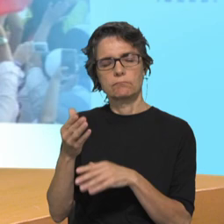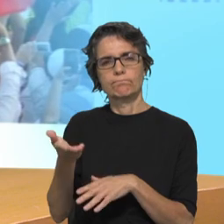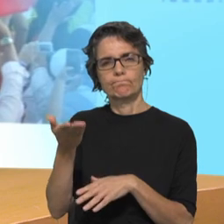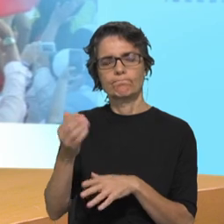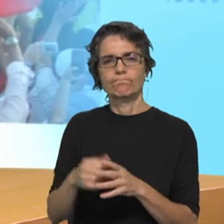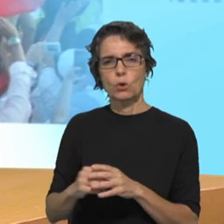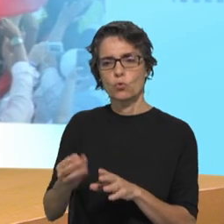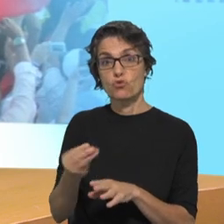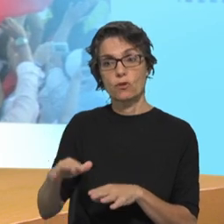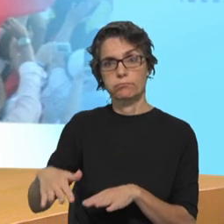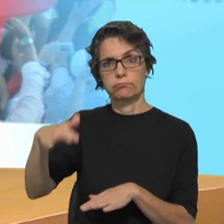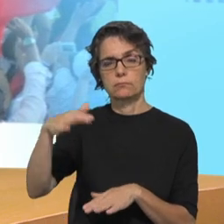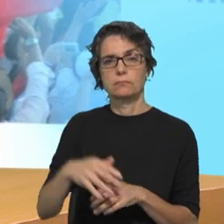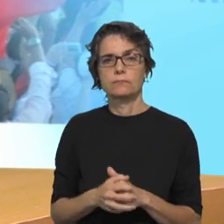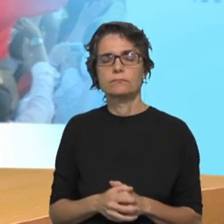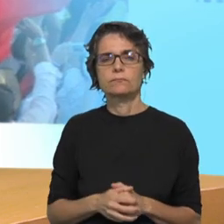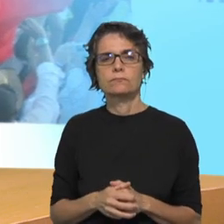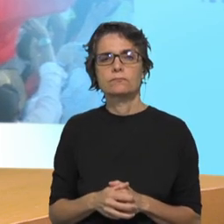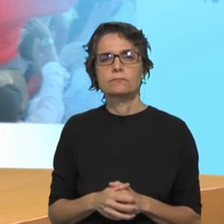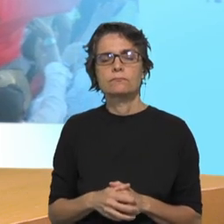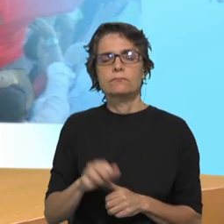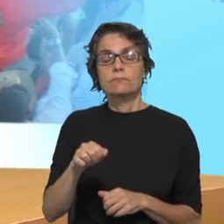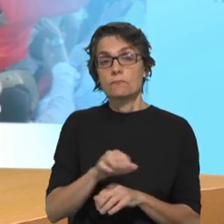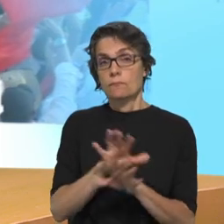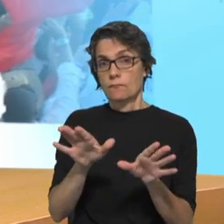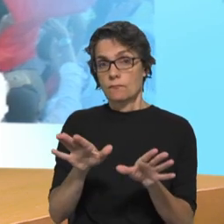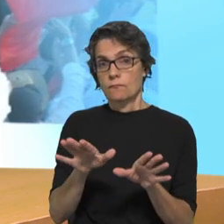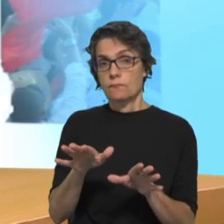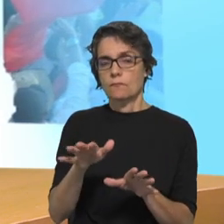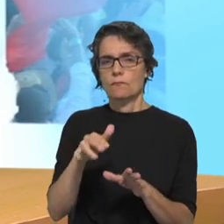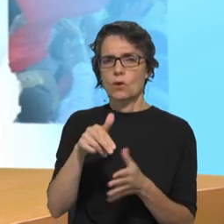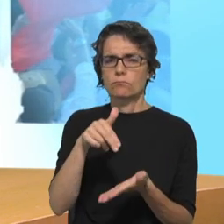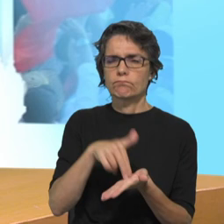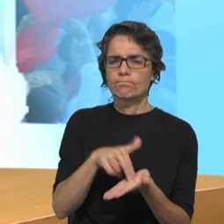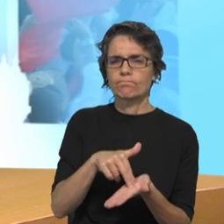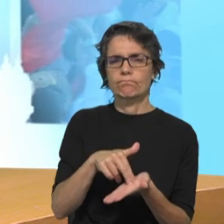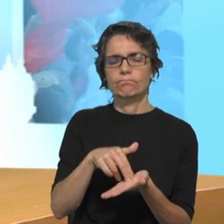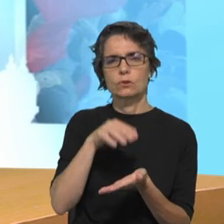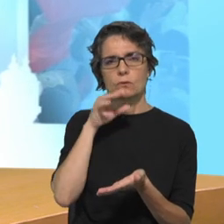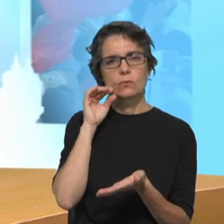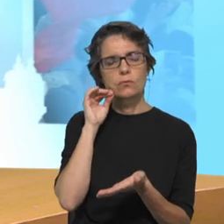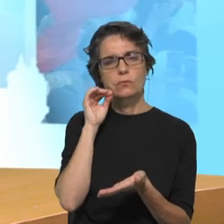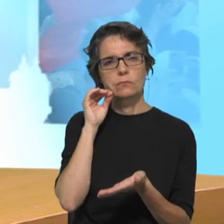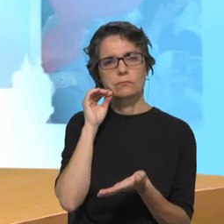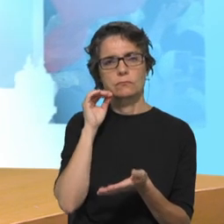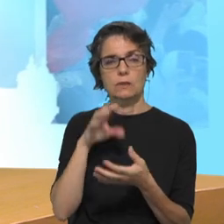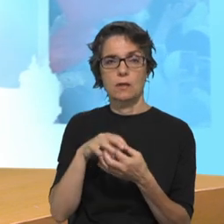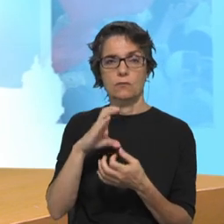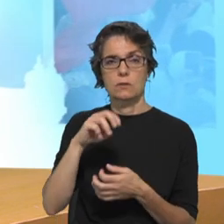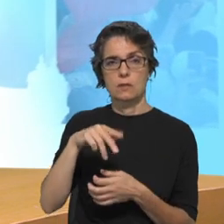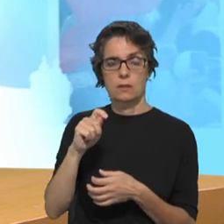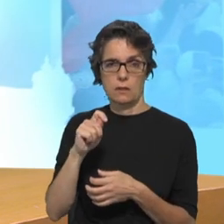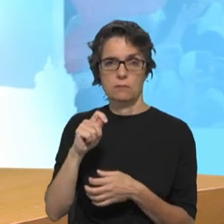Passa claramente por esta presença de adultos. É evidente que o centro do método escotista estão os próprios